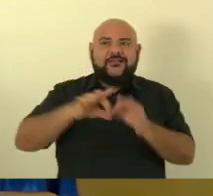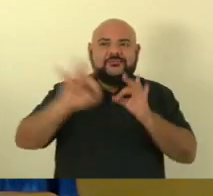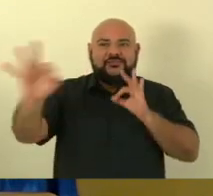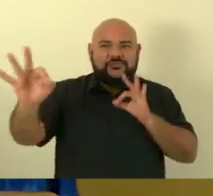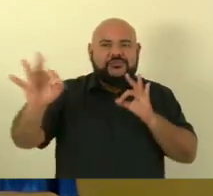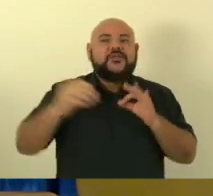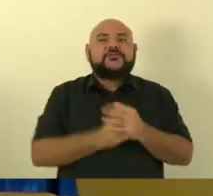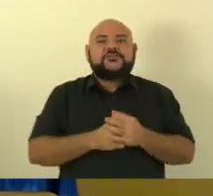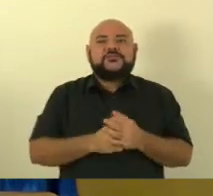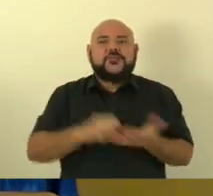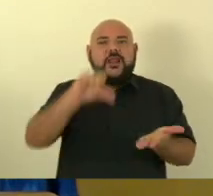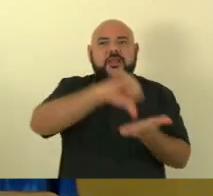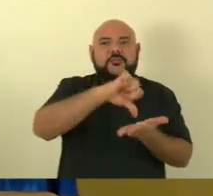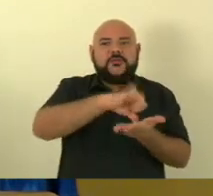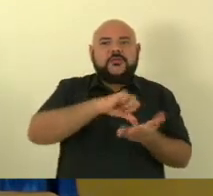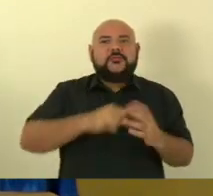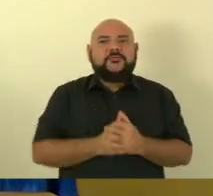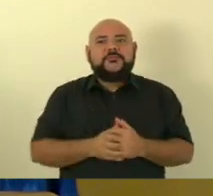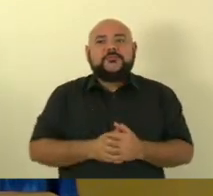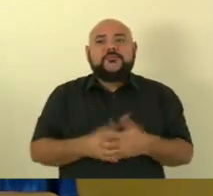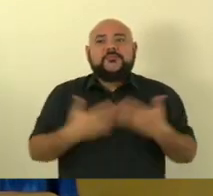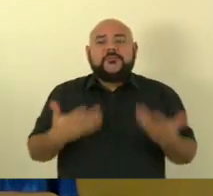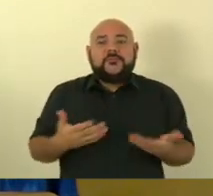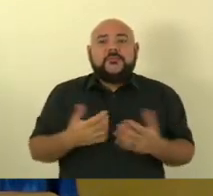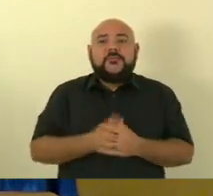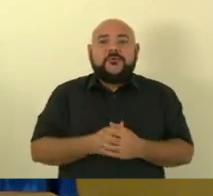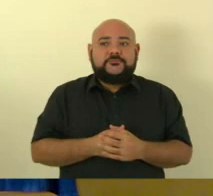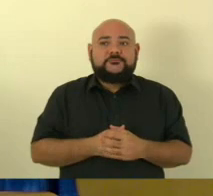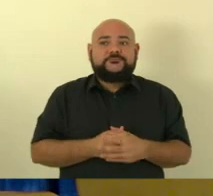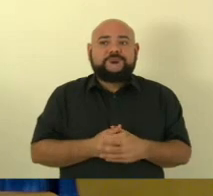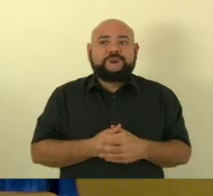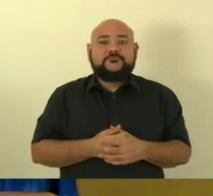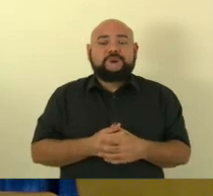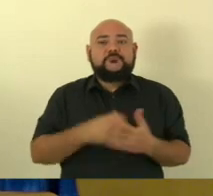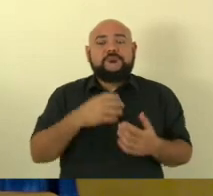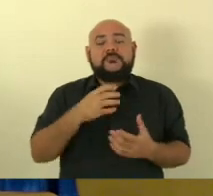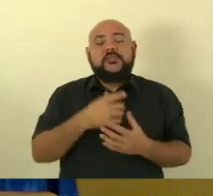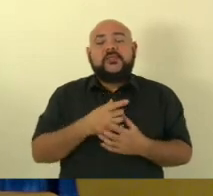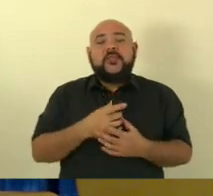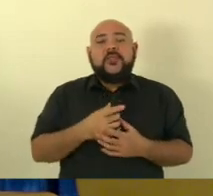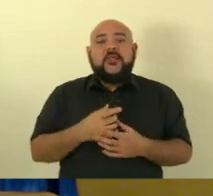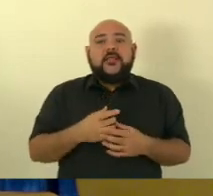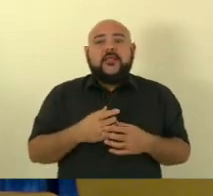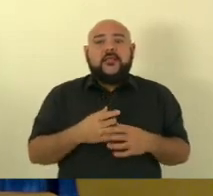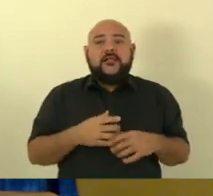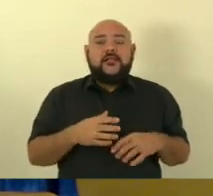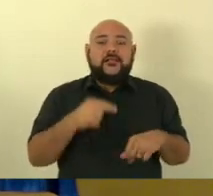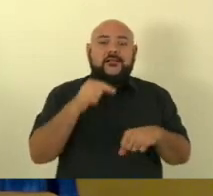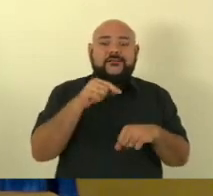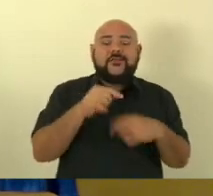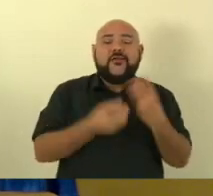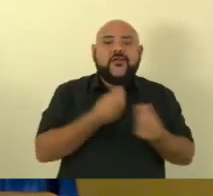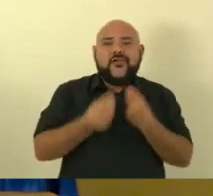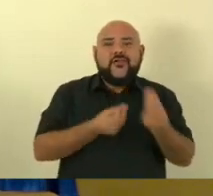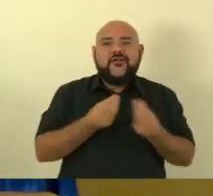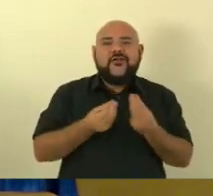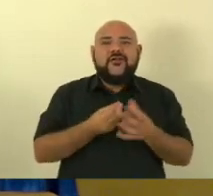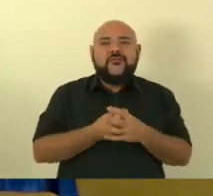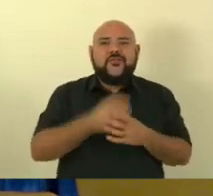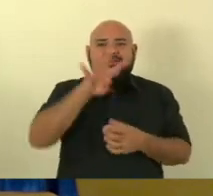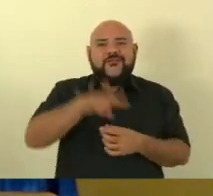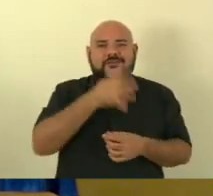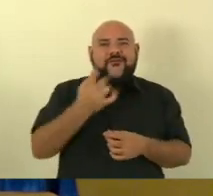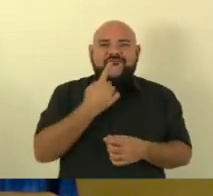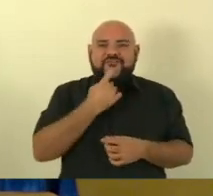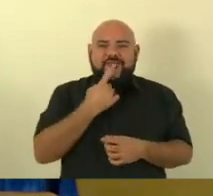semana nos feriados infelizmente a comunidade fica desassistida sem contar